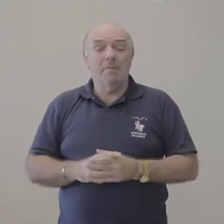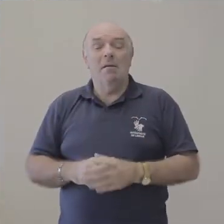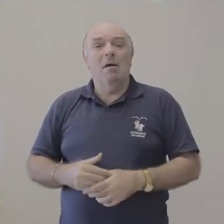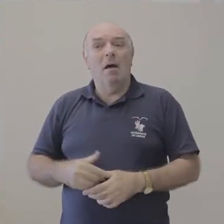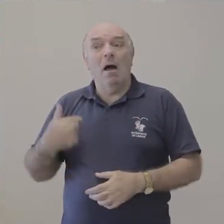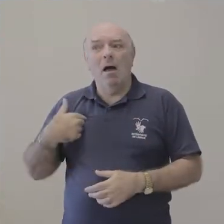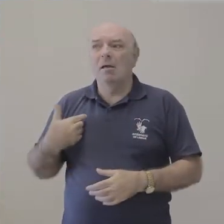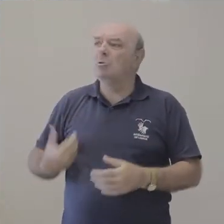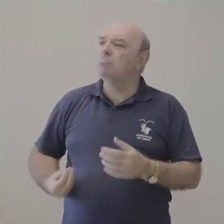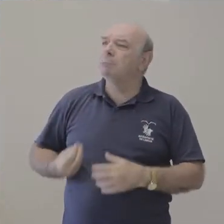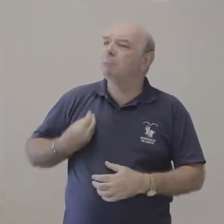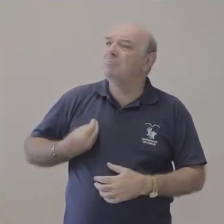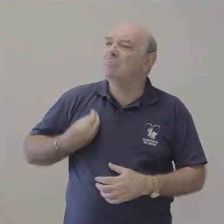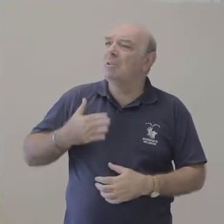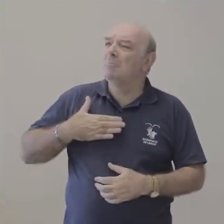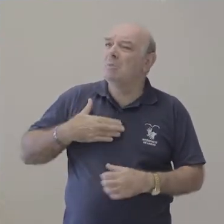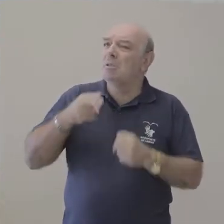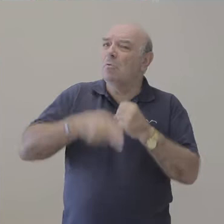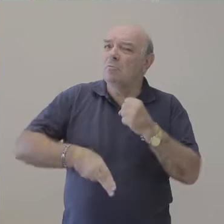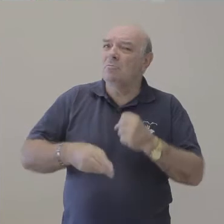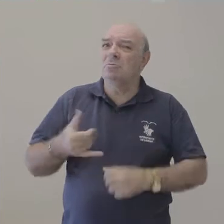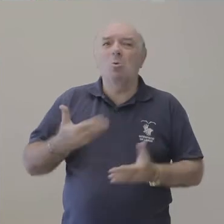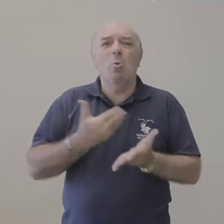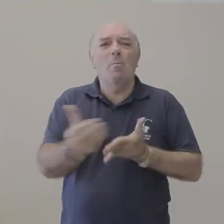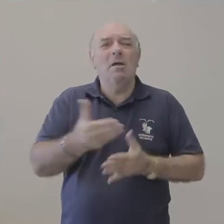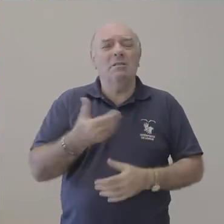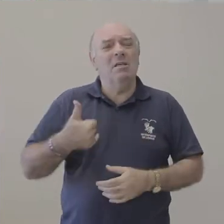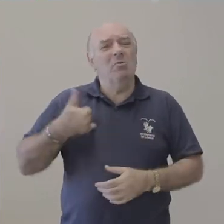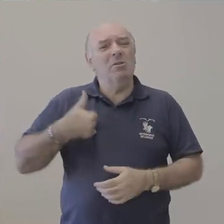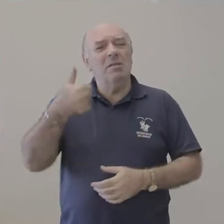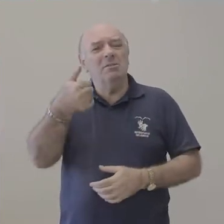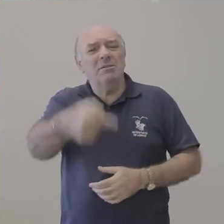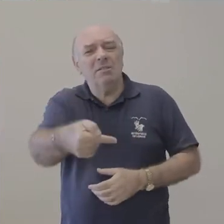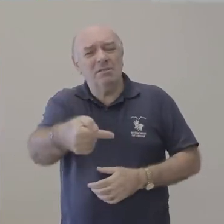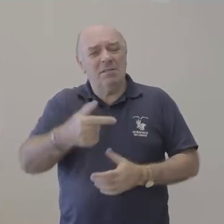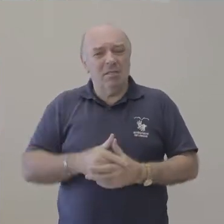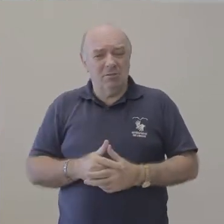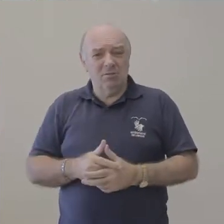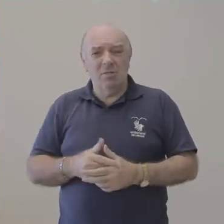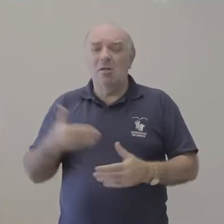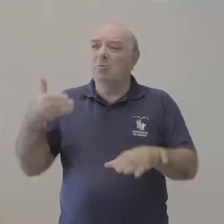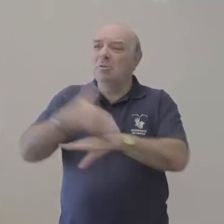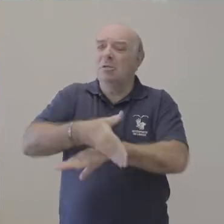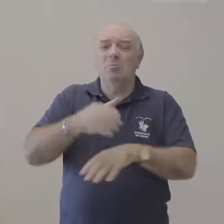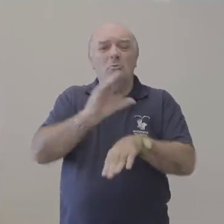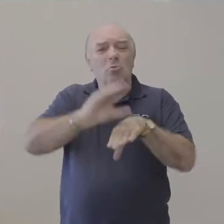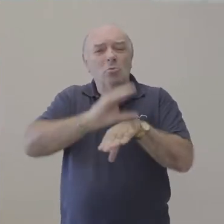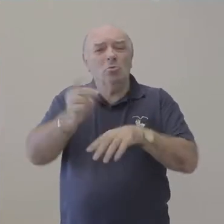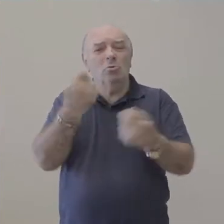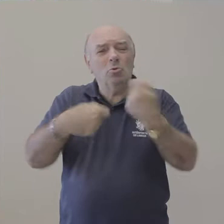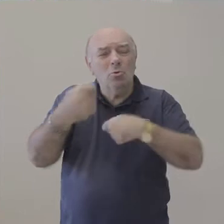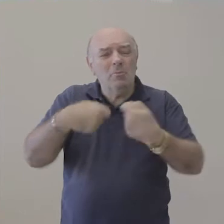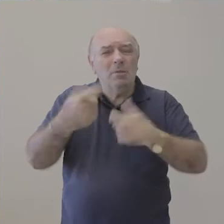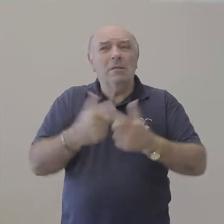começou aos 17 anos. Em 1969, eu passei no curso de Economia e